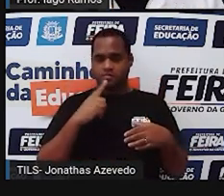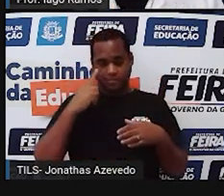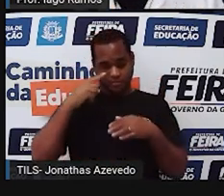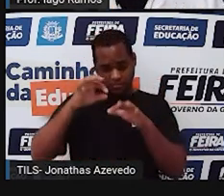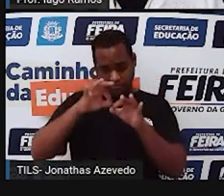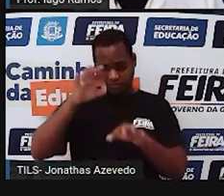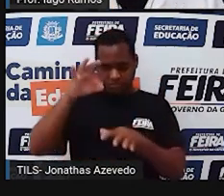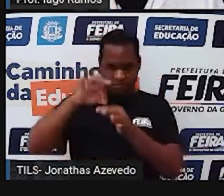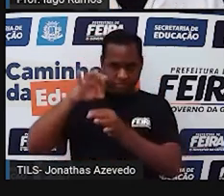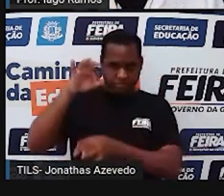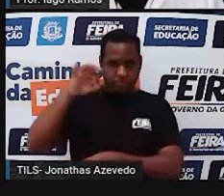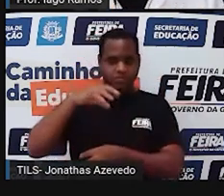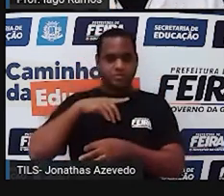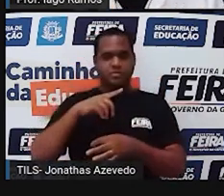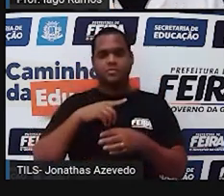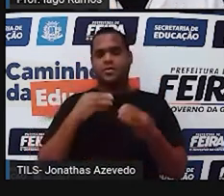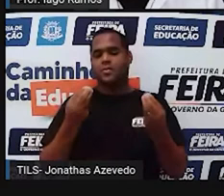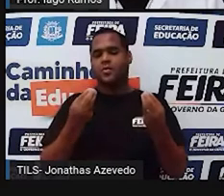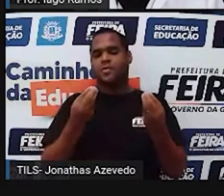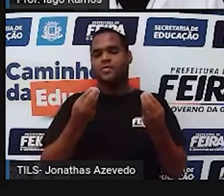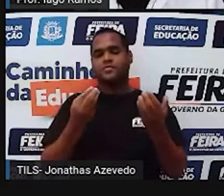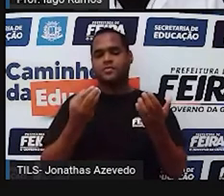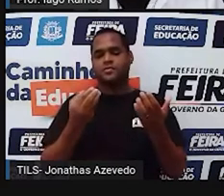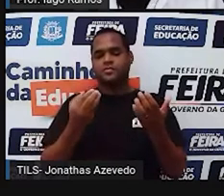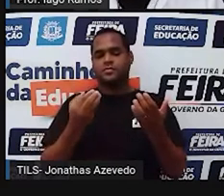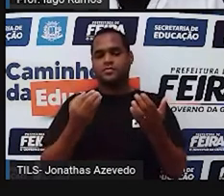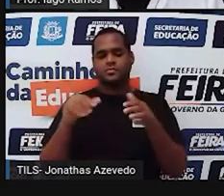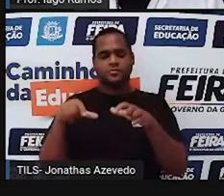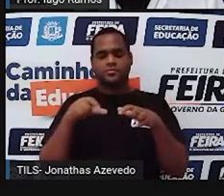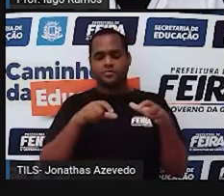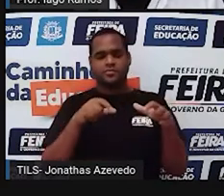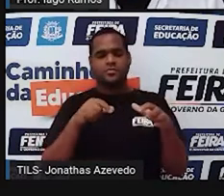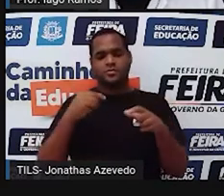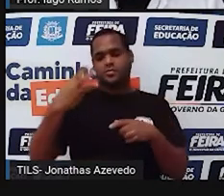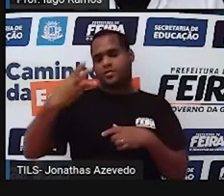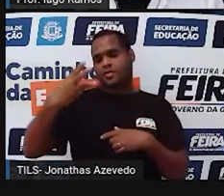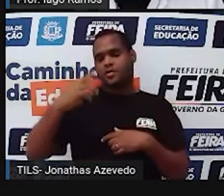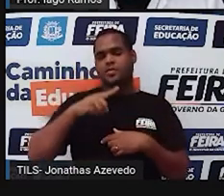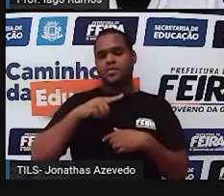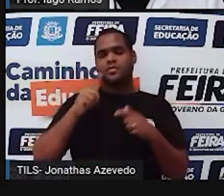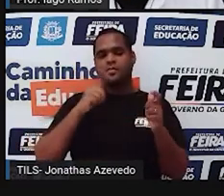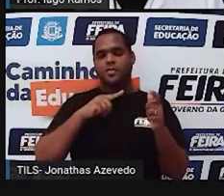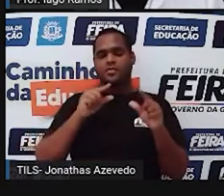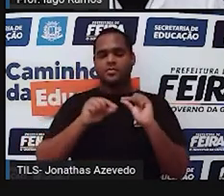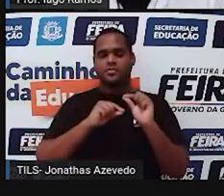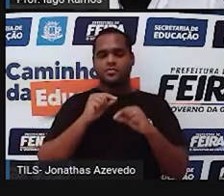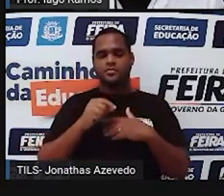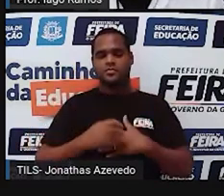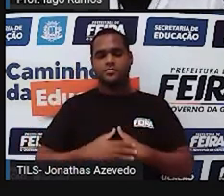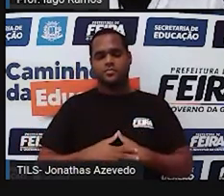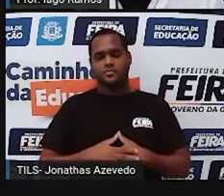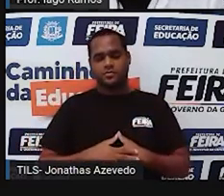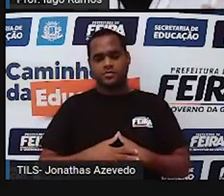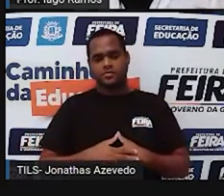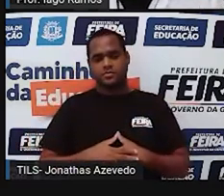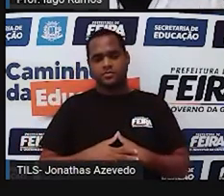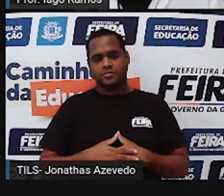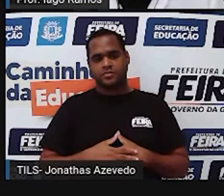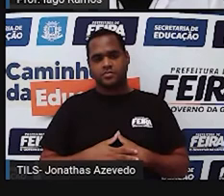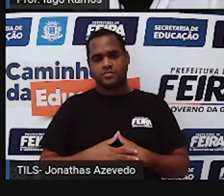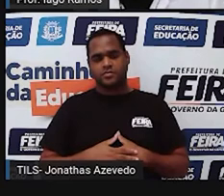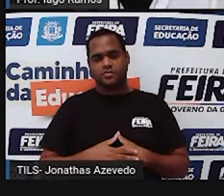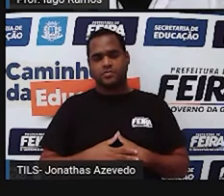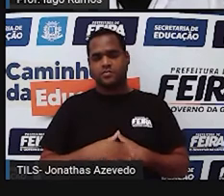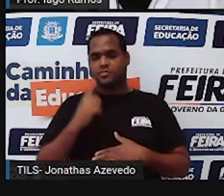poste tá bom? então onde a gente vai colocar a terceira corda e ela tem que ficar a uma mesma